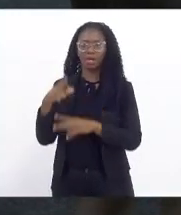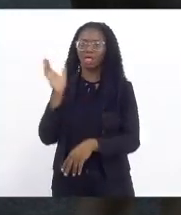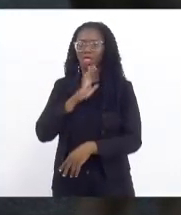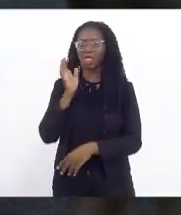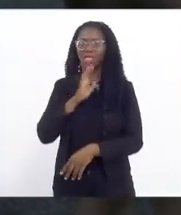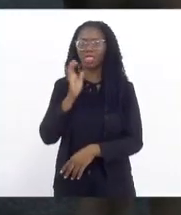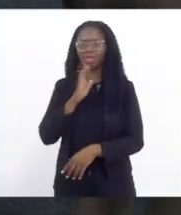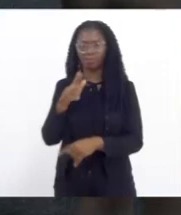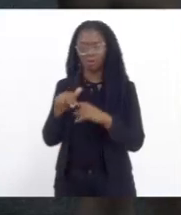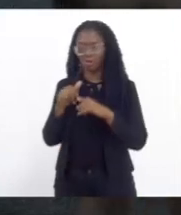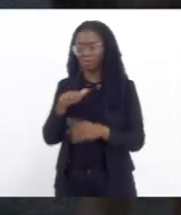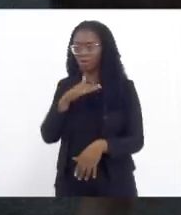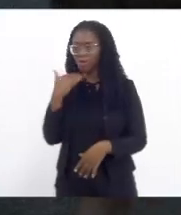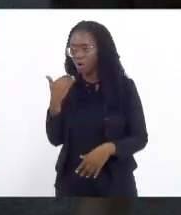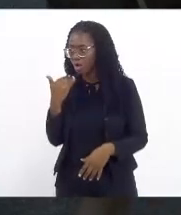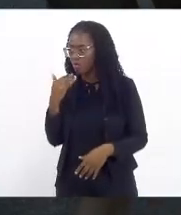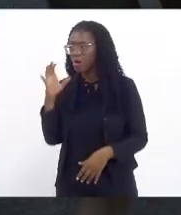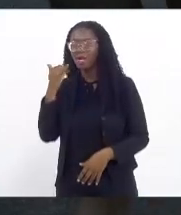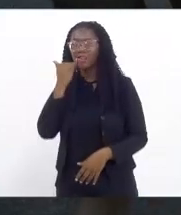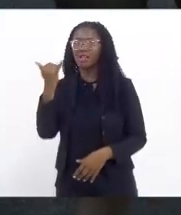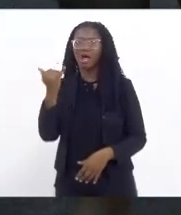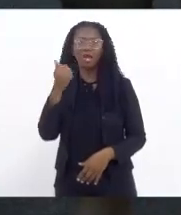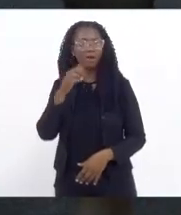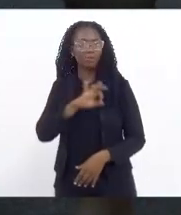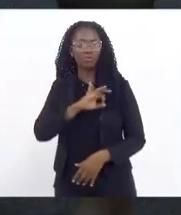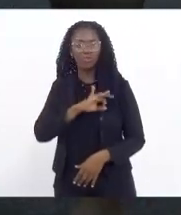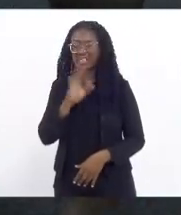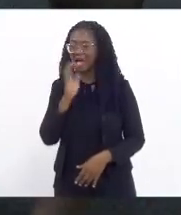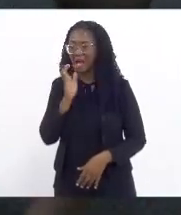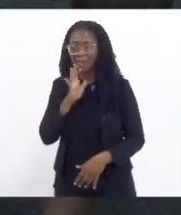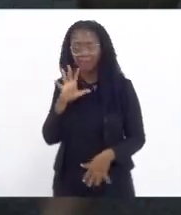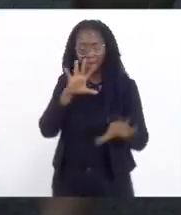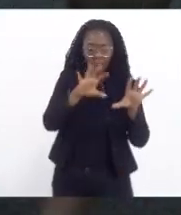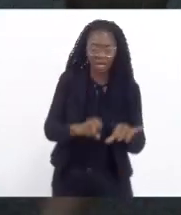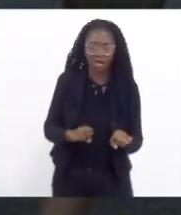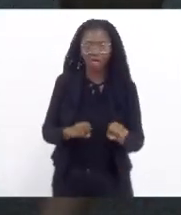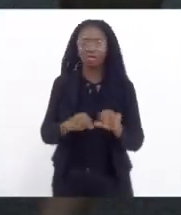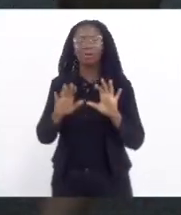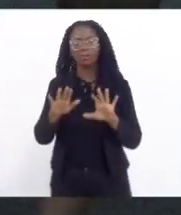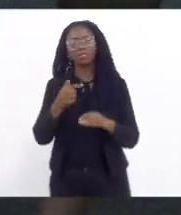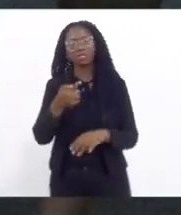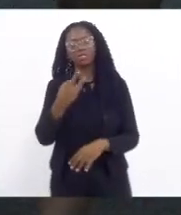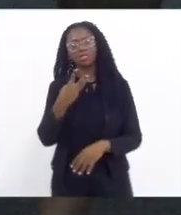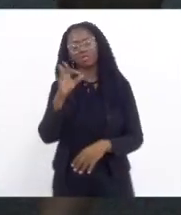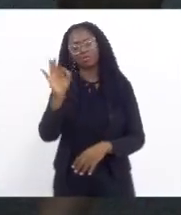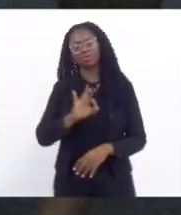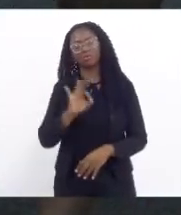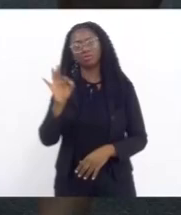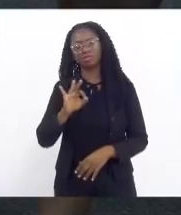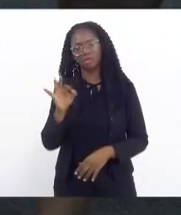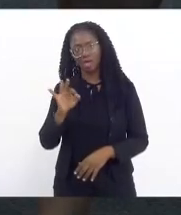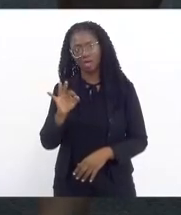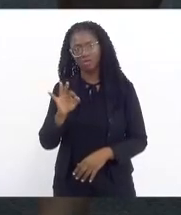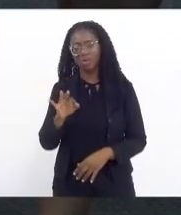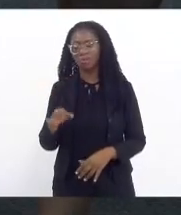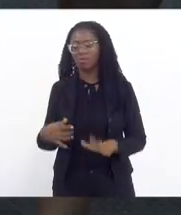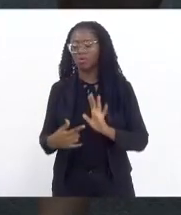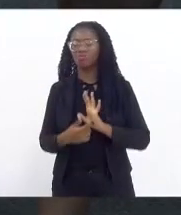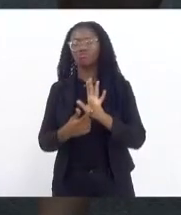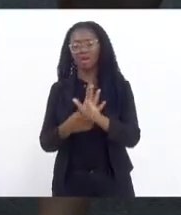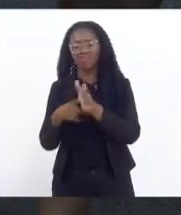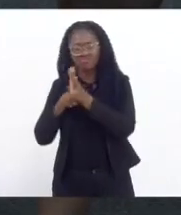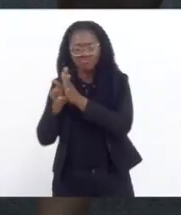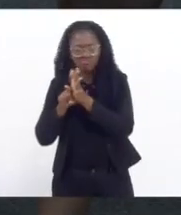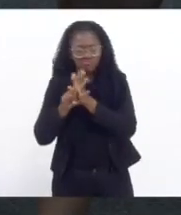resultado morte. E 53% durante a investigação se comprovou que